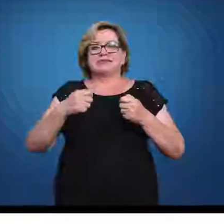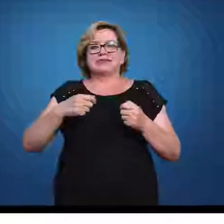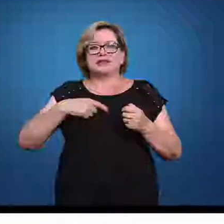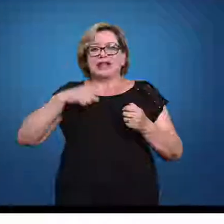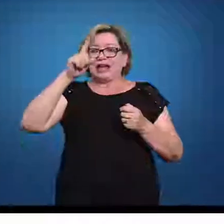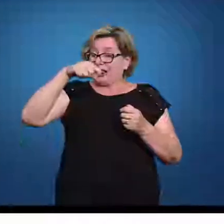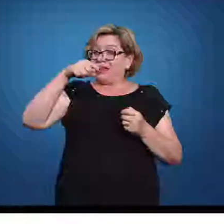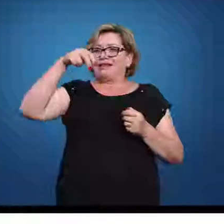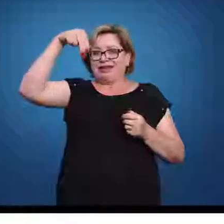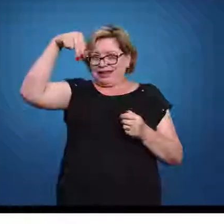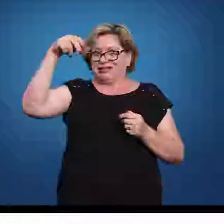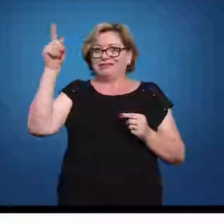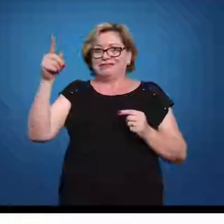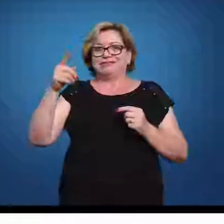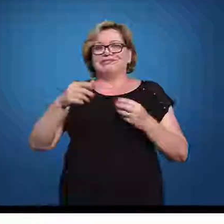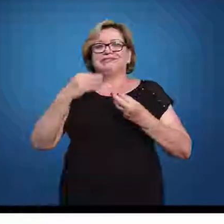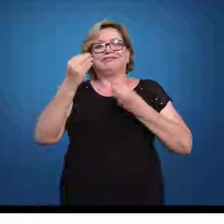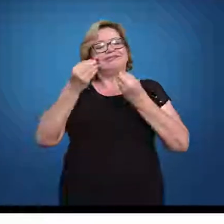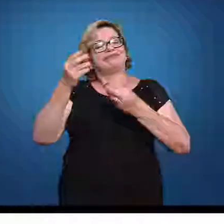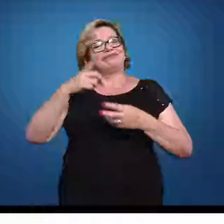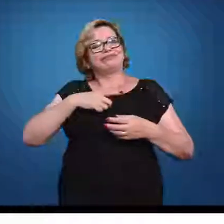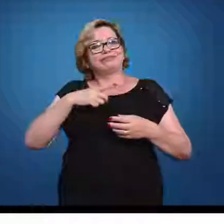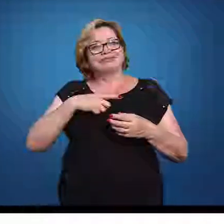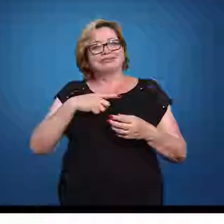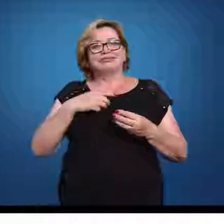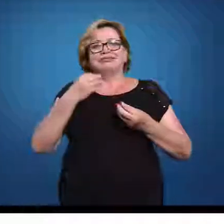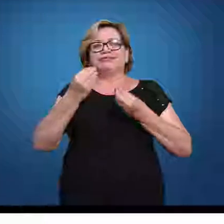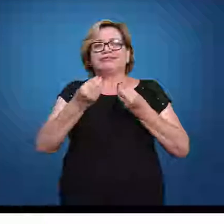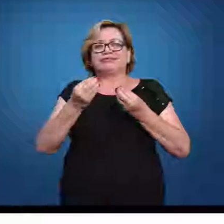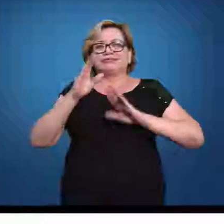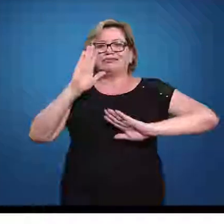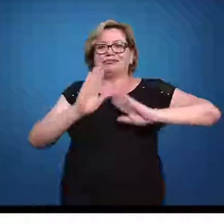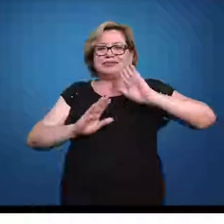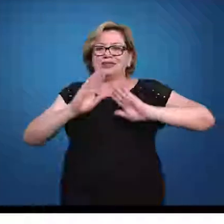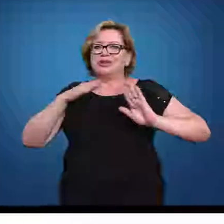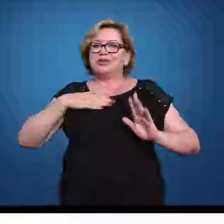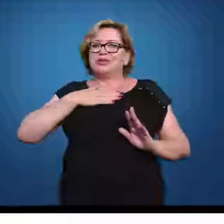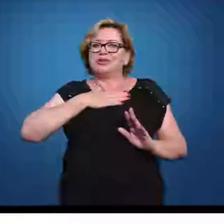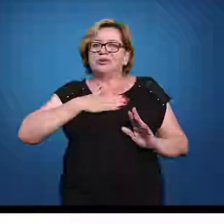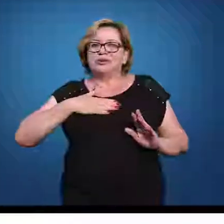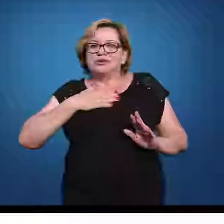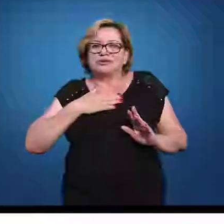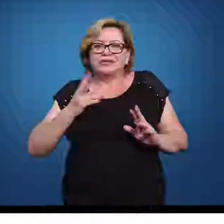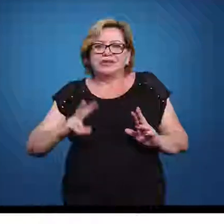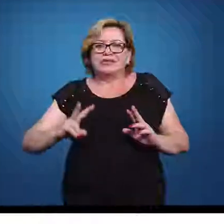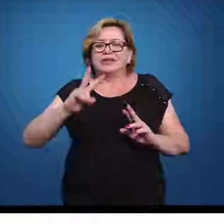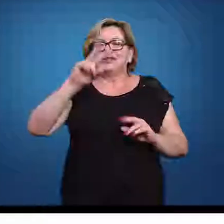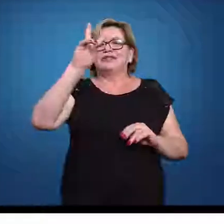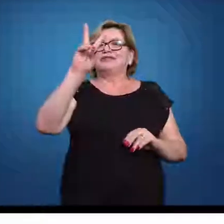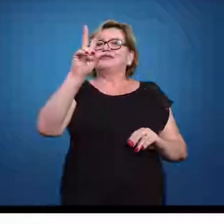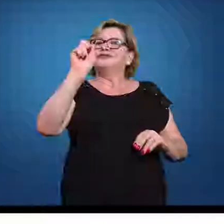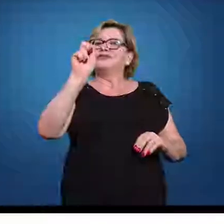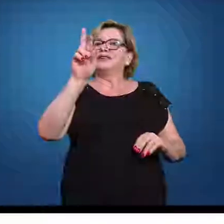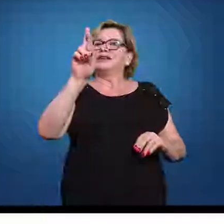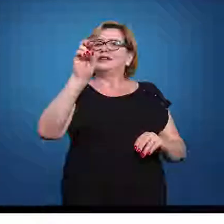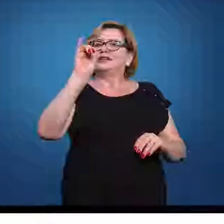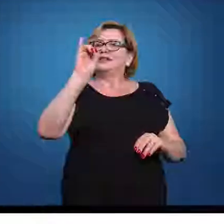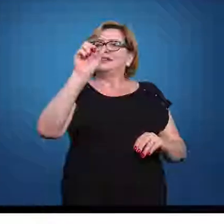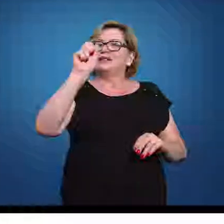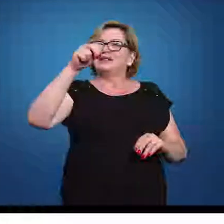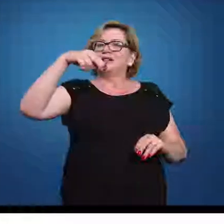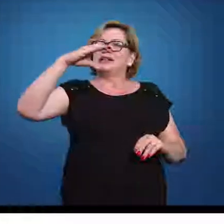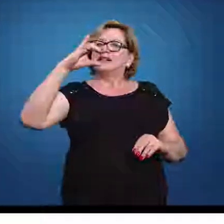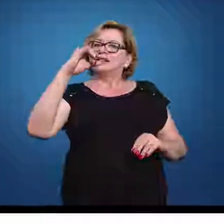é um N, que se aproxima aqui. Média e desvio padrão. Alguns gostam de colocar aqui o valor da variância. Lembrando que a variância